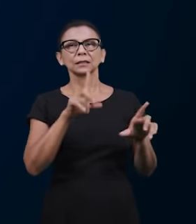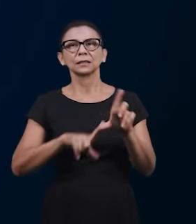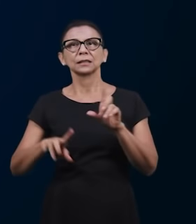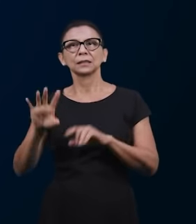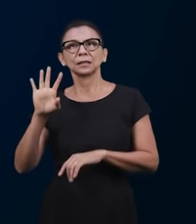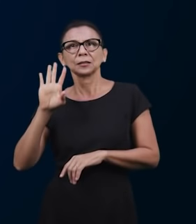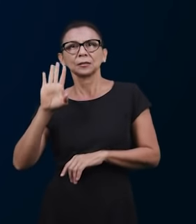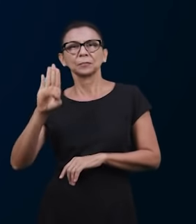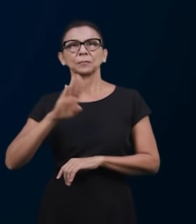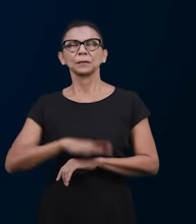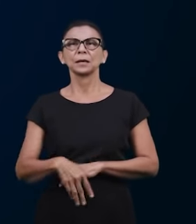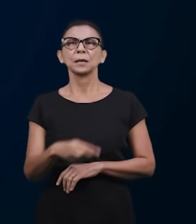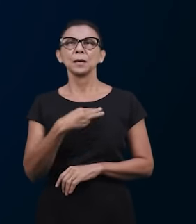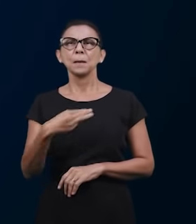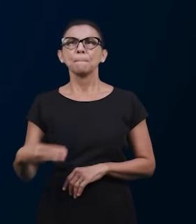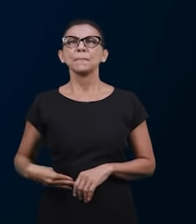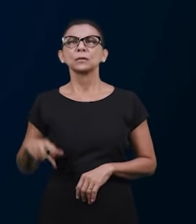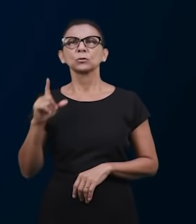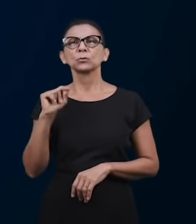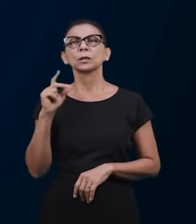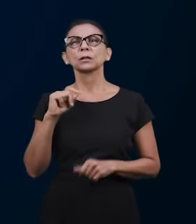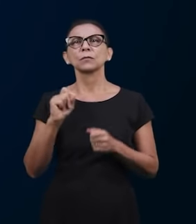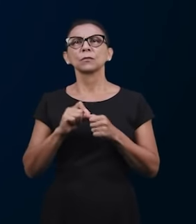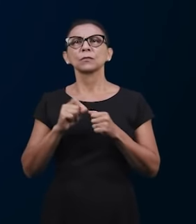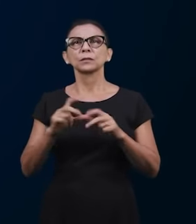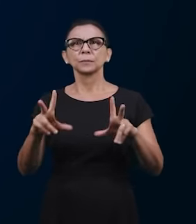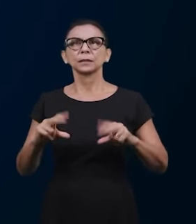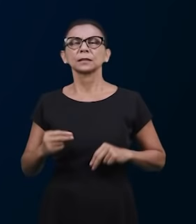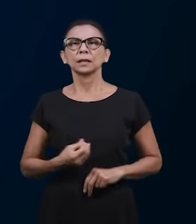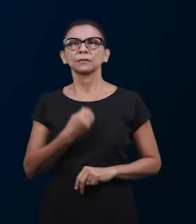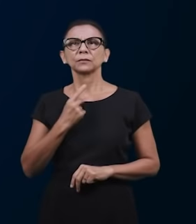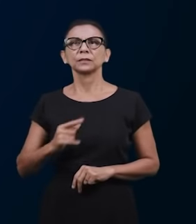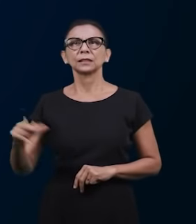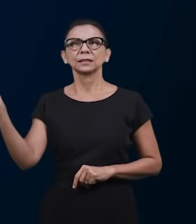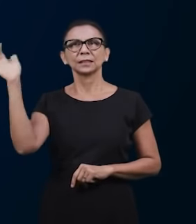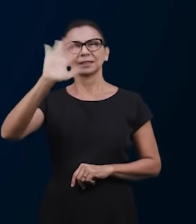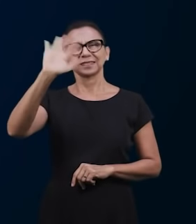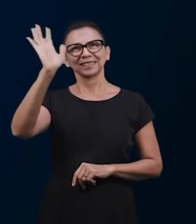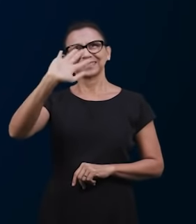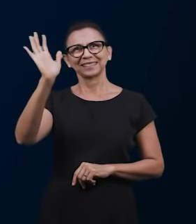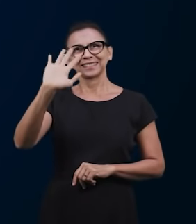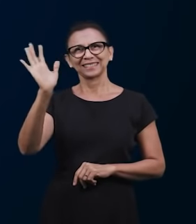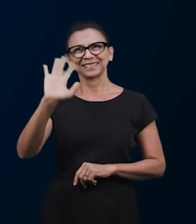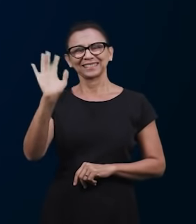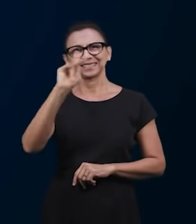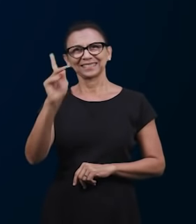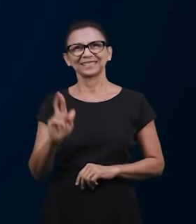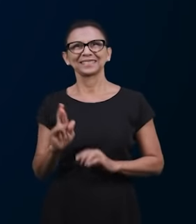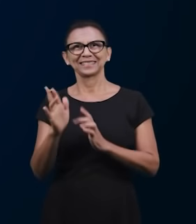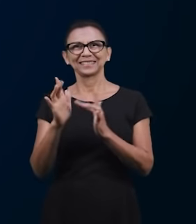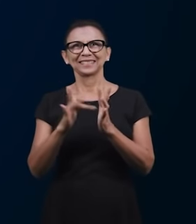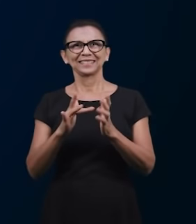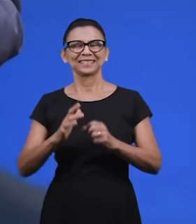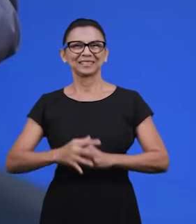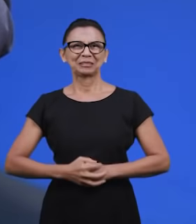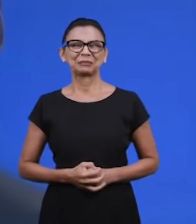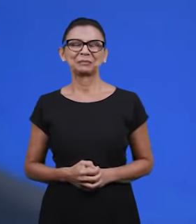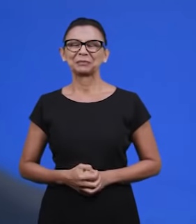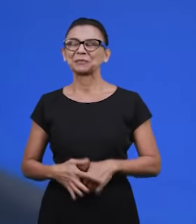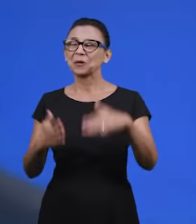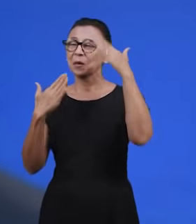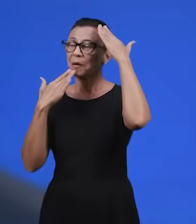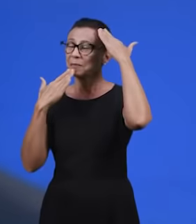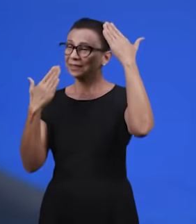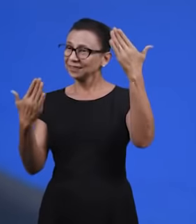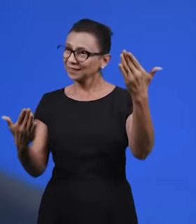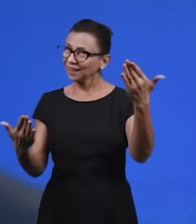pergunta foi, maestro, fazendo que coisa e derradei a vida eterna? Salve da Argentina. A Pai do Jesus. Muito